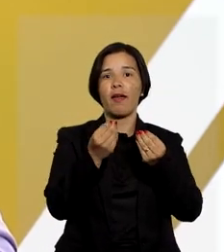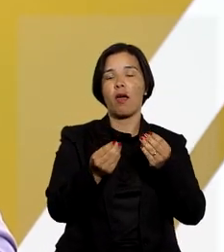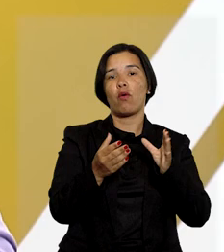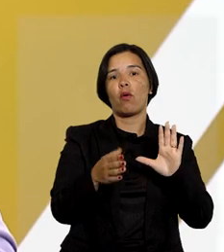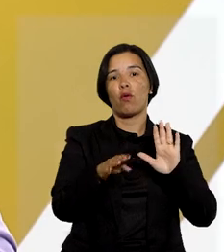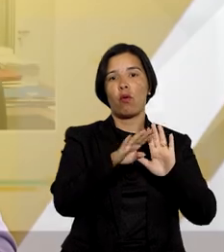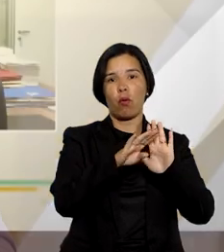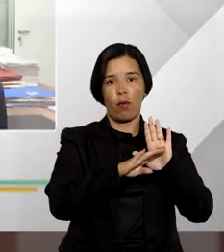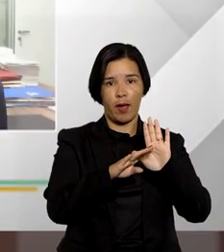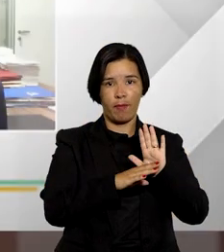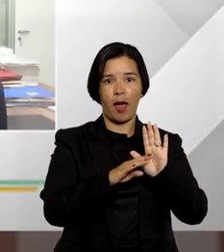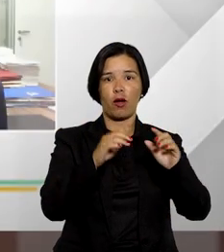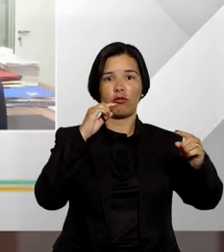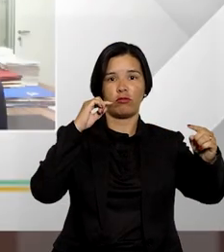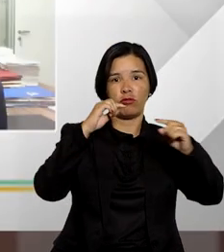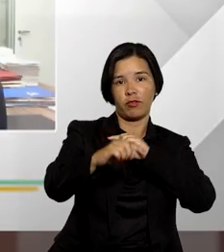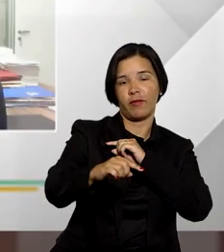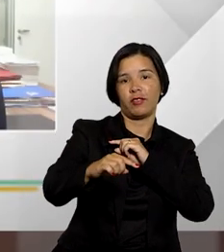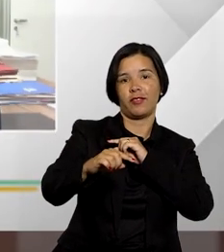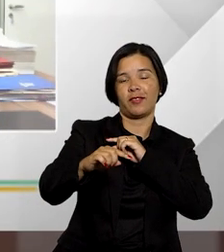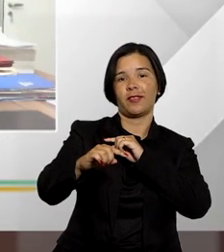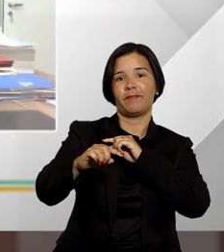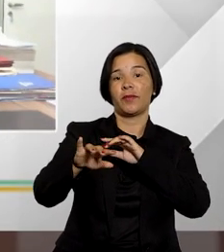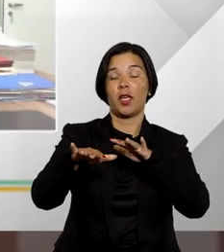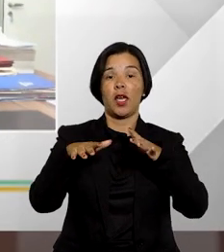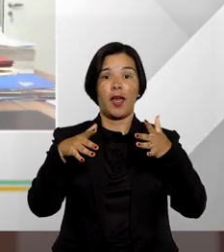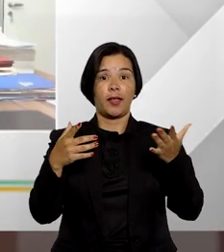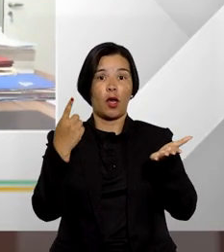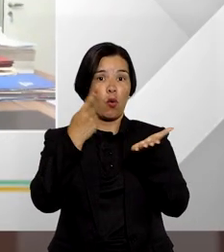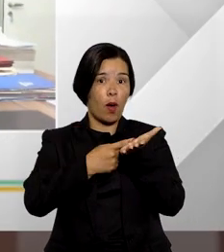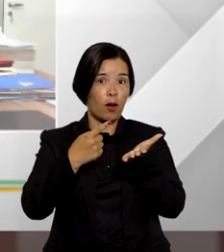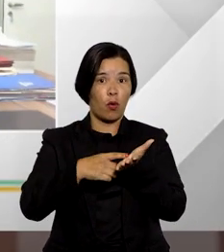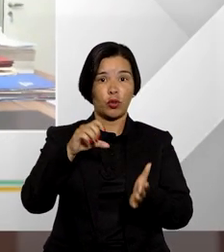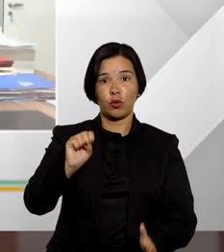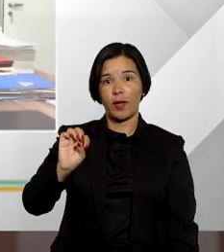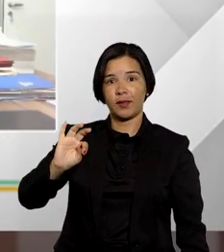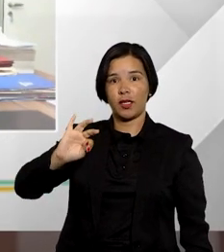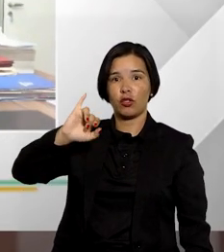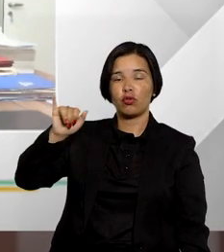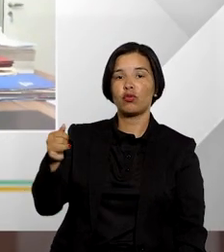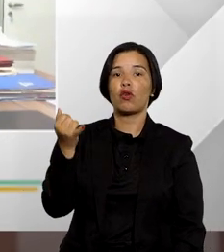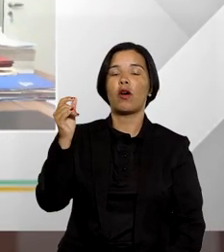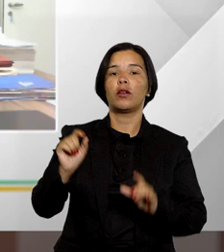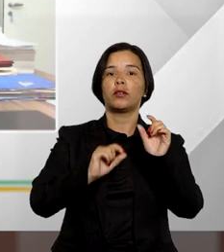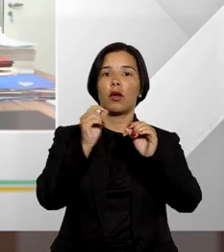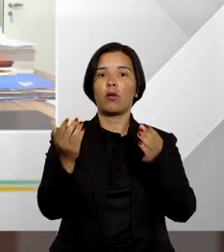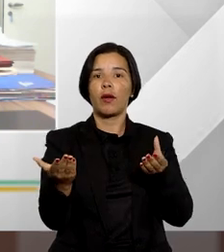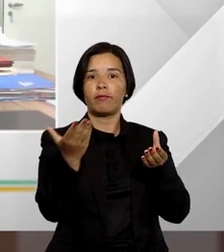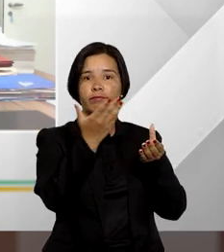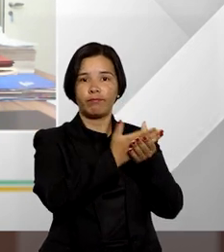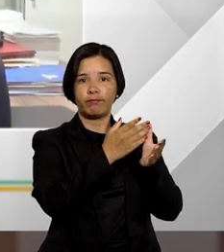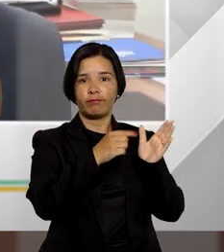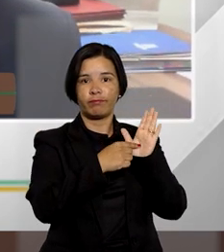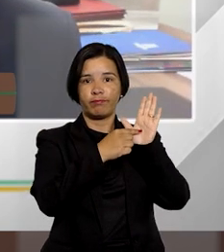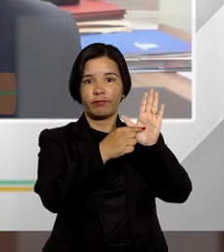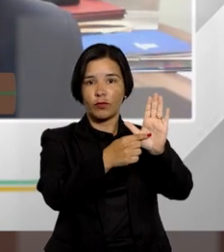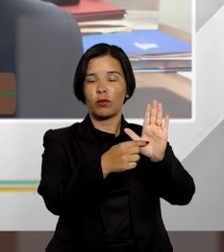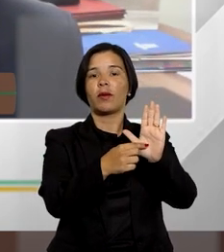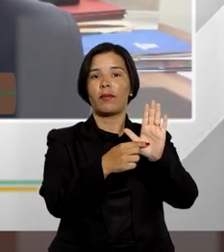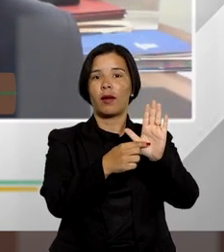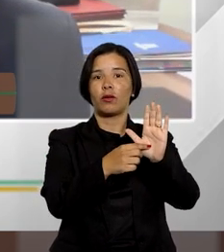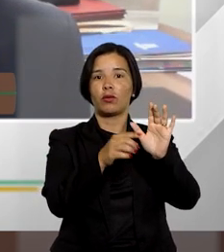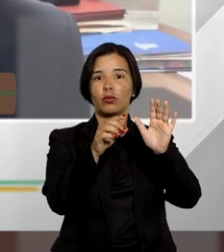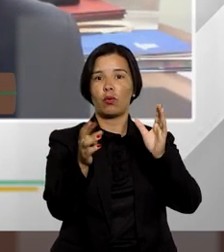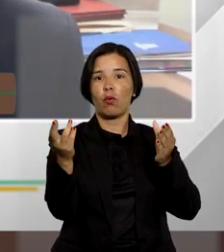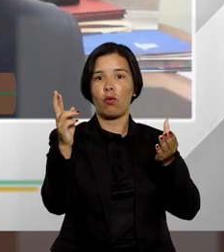desprovidos A Corte Especial do STJ consolidou uma orientação que a interposição do embargo de divergência